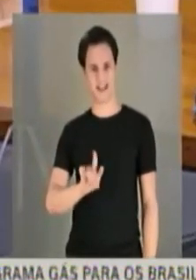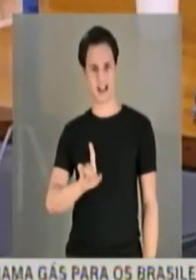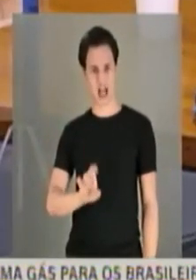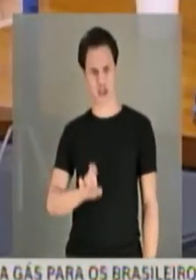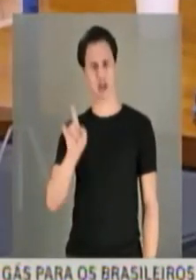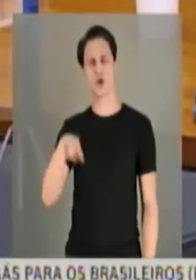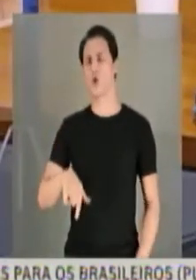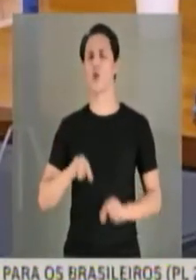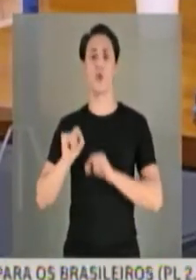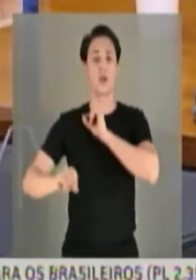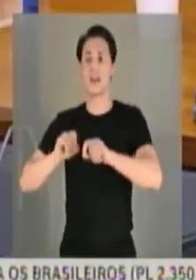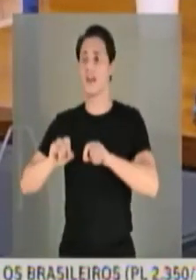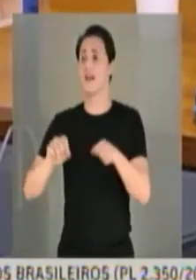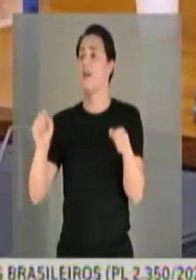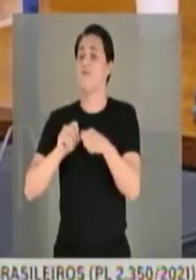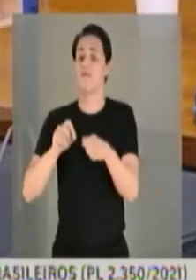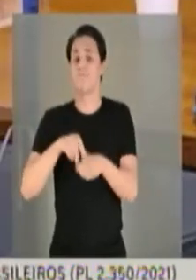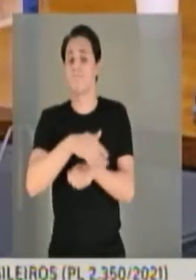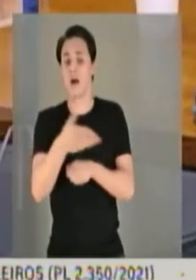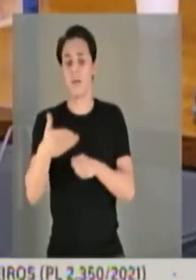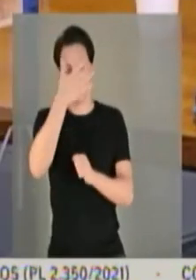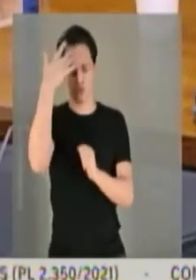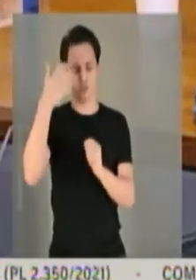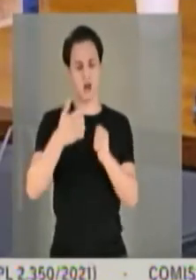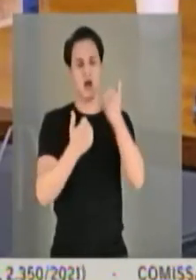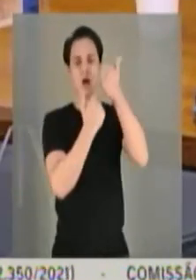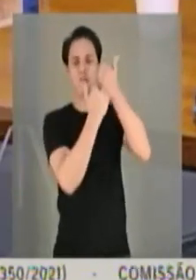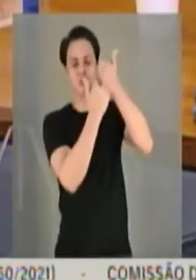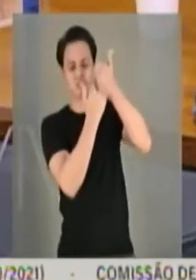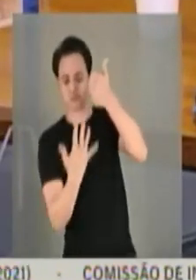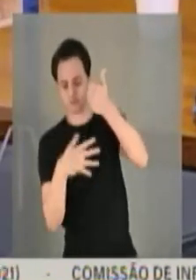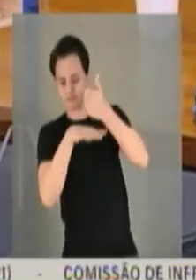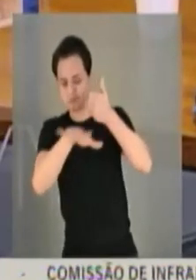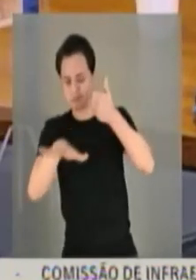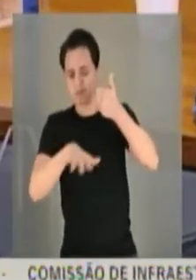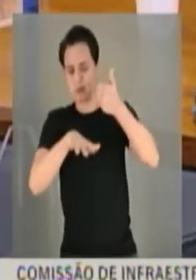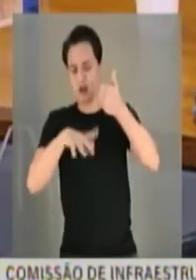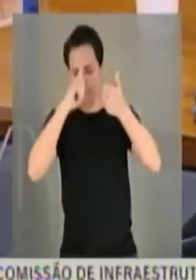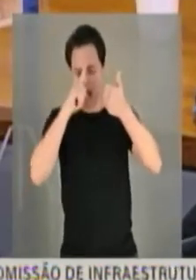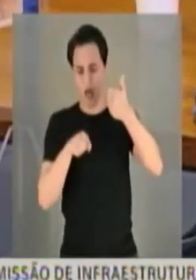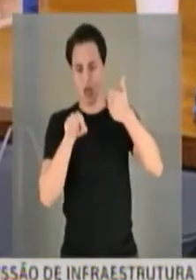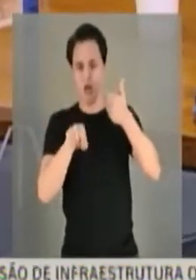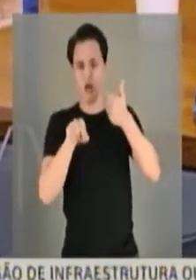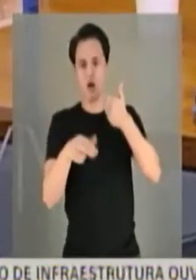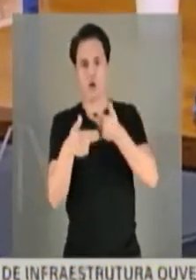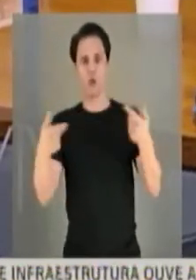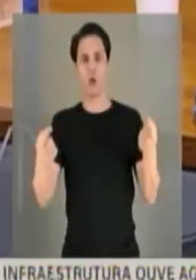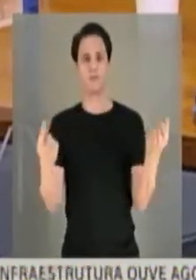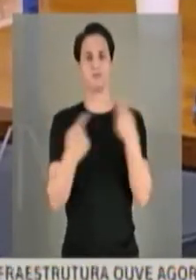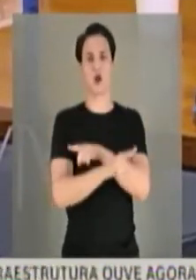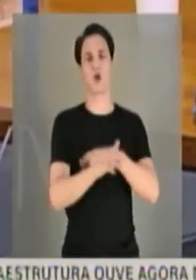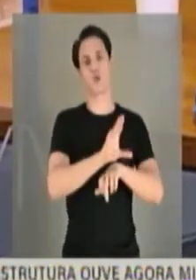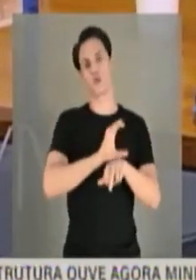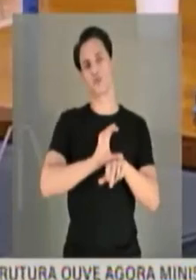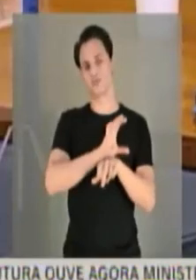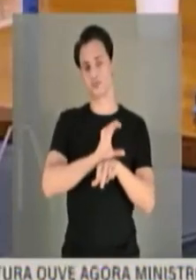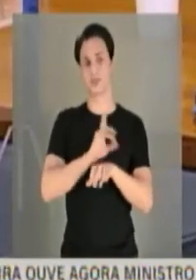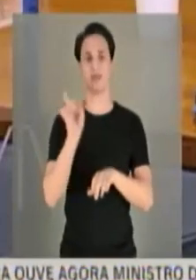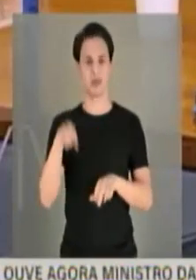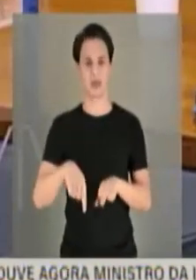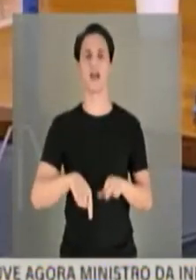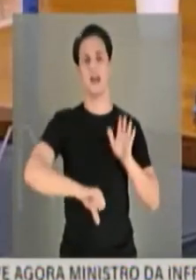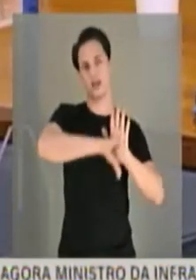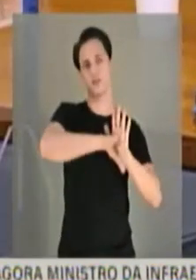responsabilidade de seus subordinados quando manifesta em delitos funcionais ou na prática de atos contrários à Constituição. Pois bem,